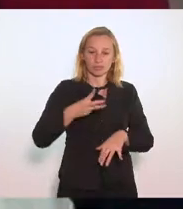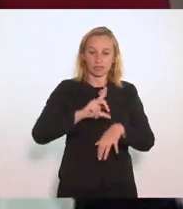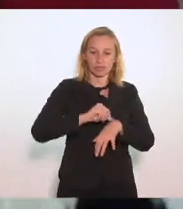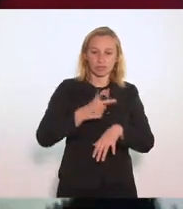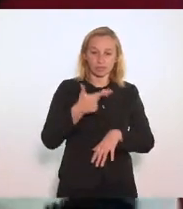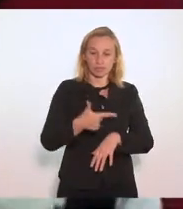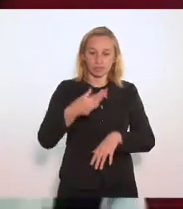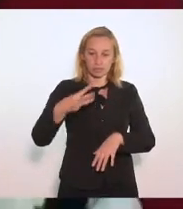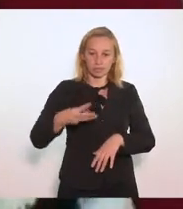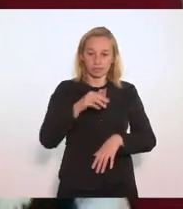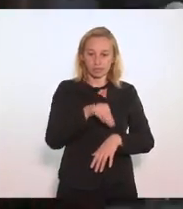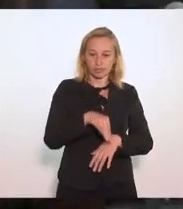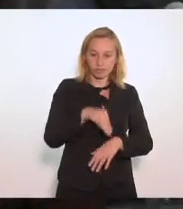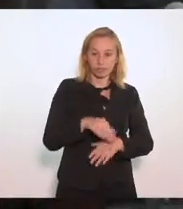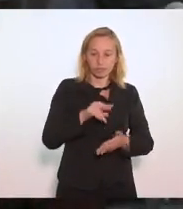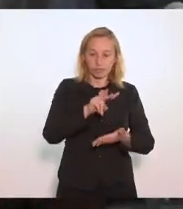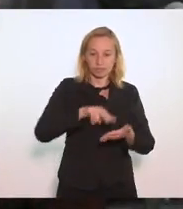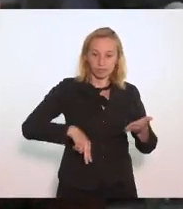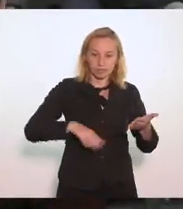minutos